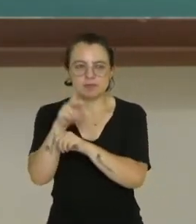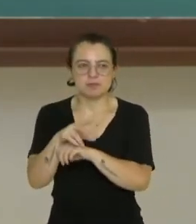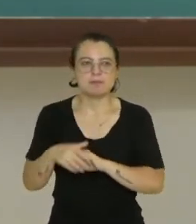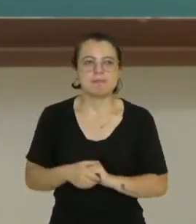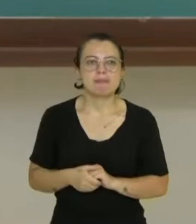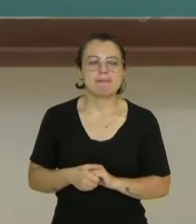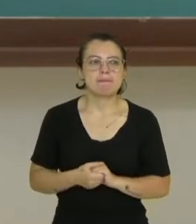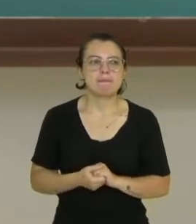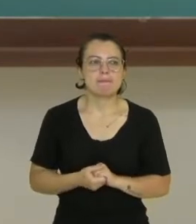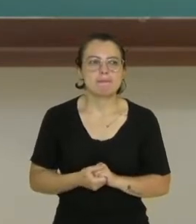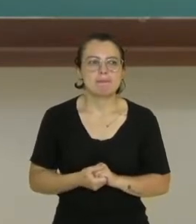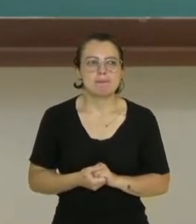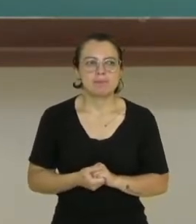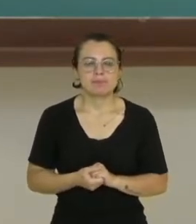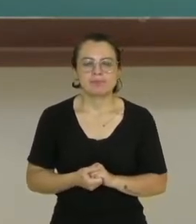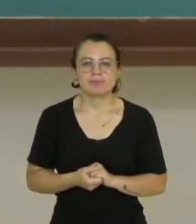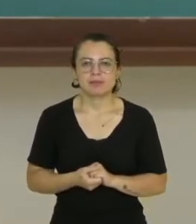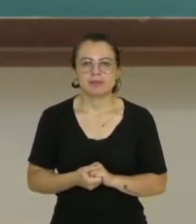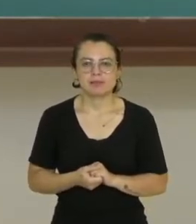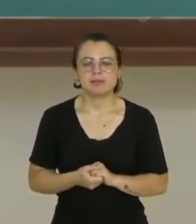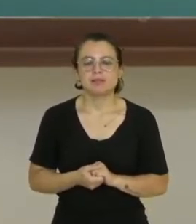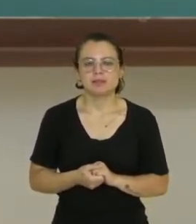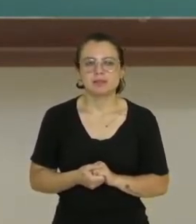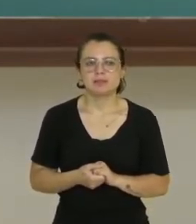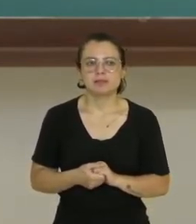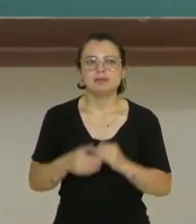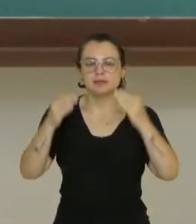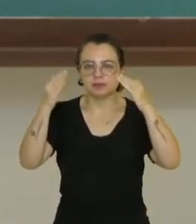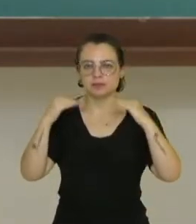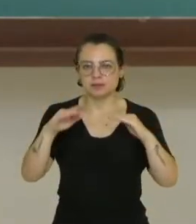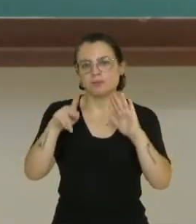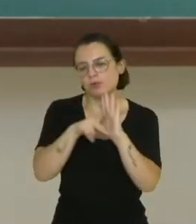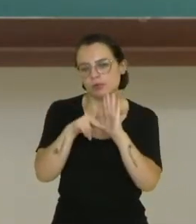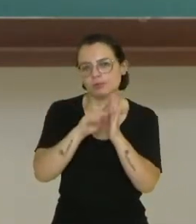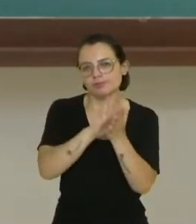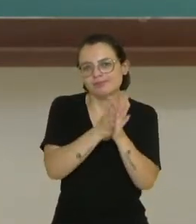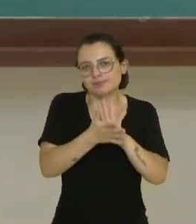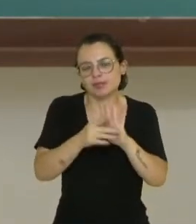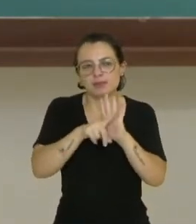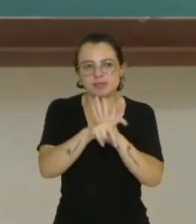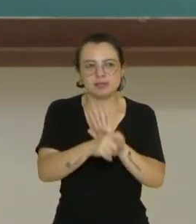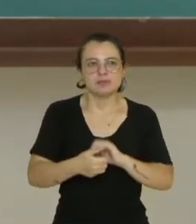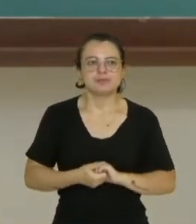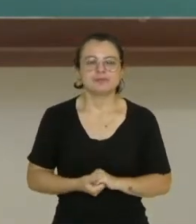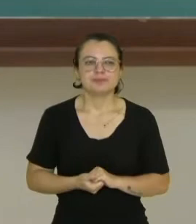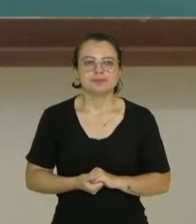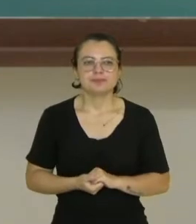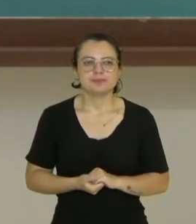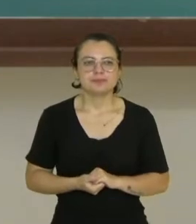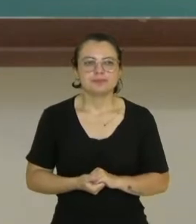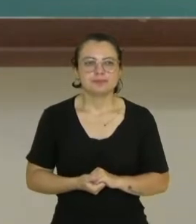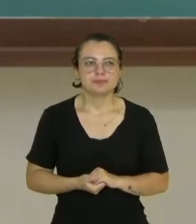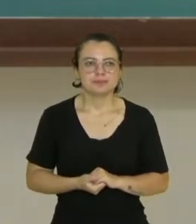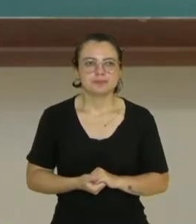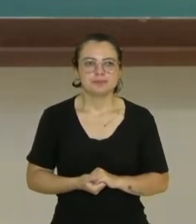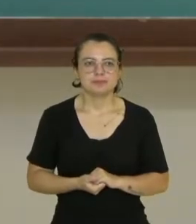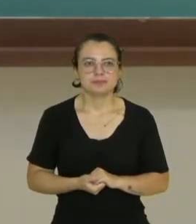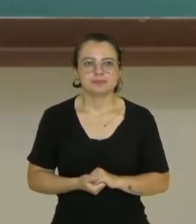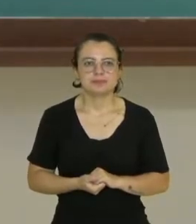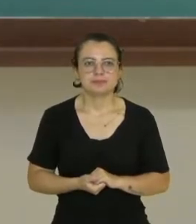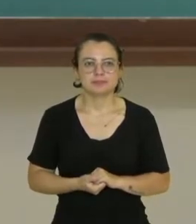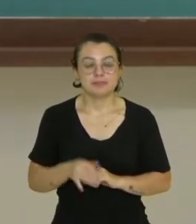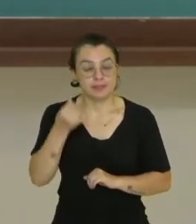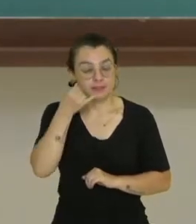para destruir vírus, certo? Então, geralmente, antibióticos tratam bactérias, problemas com bactérias. Evite sempre se